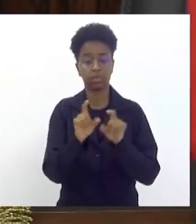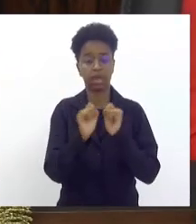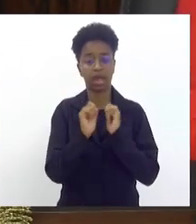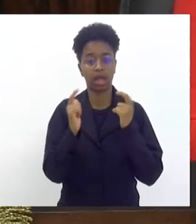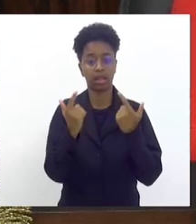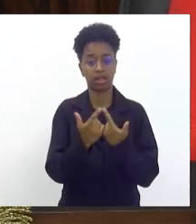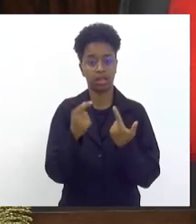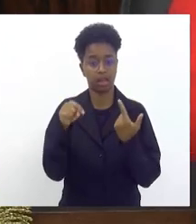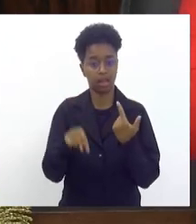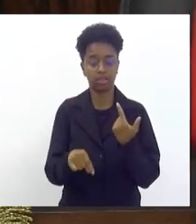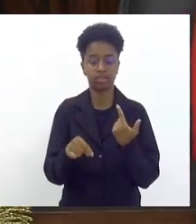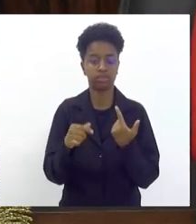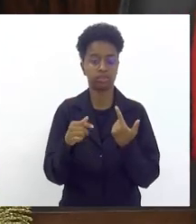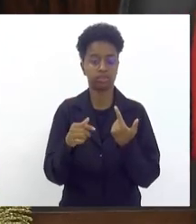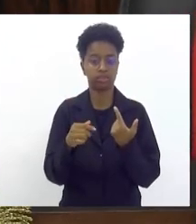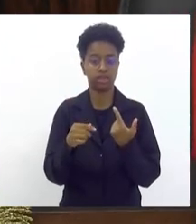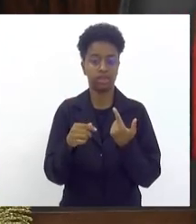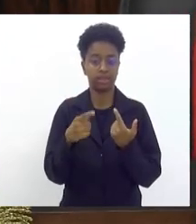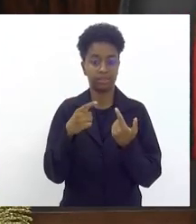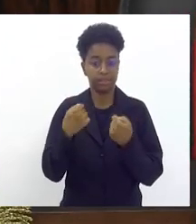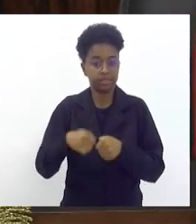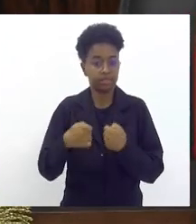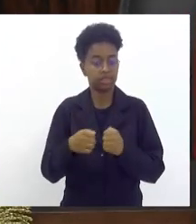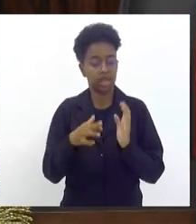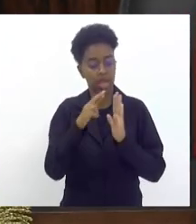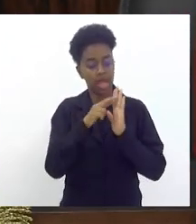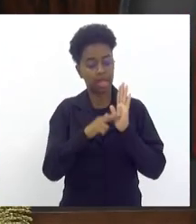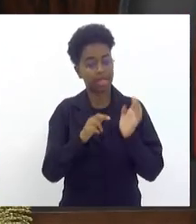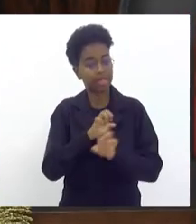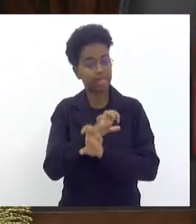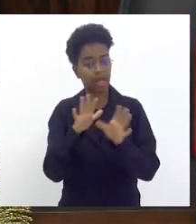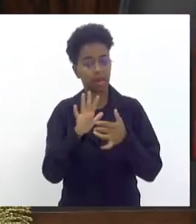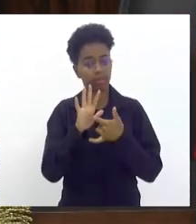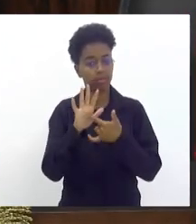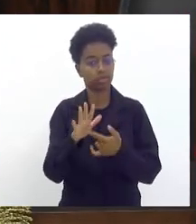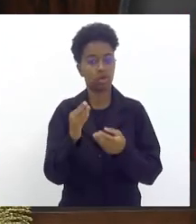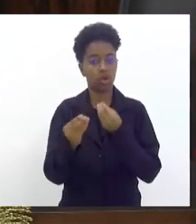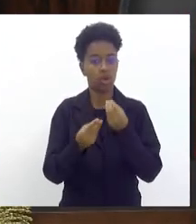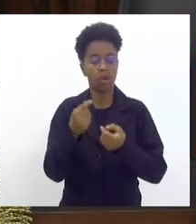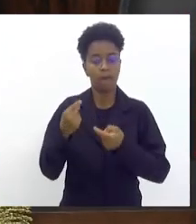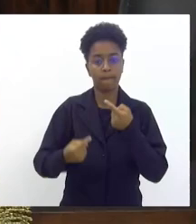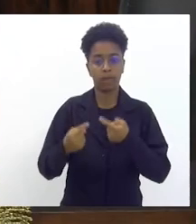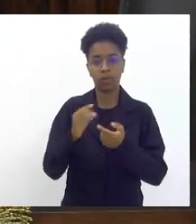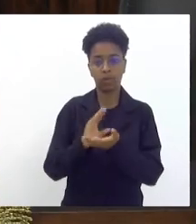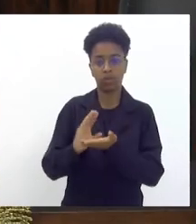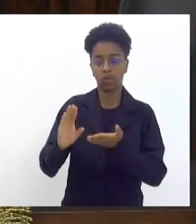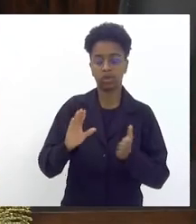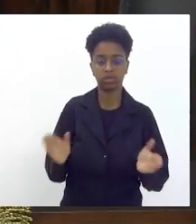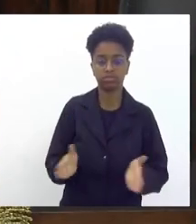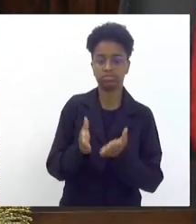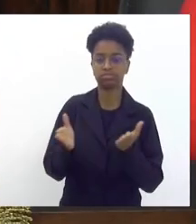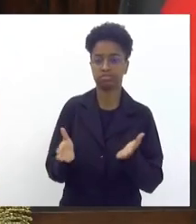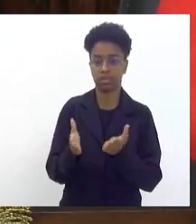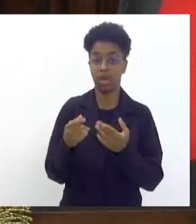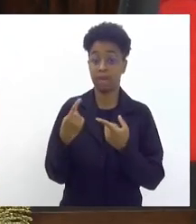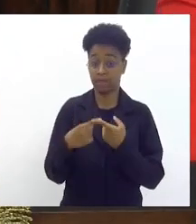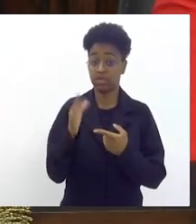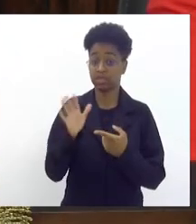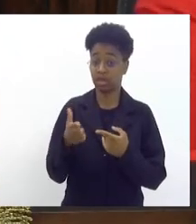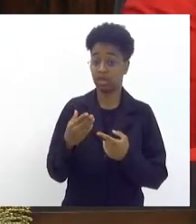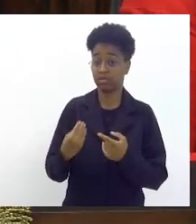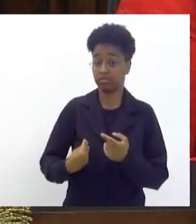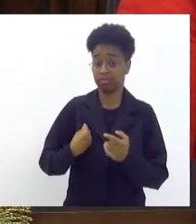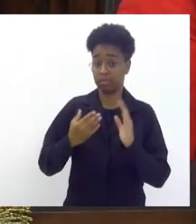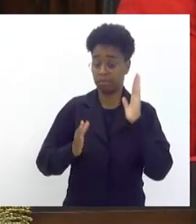Rio de Janeiro promovam regras claras para essa política de incentivo nós já vivemos momentos no carnaval do Rio de